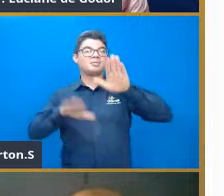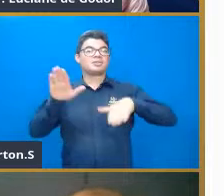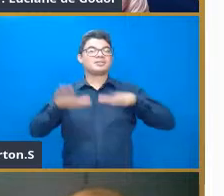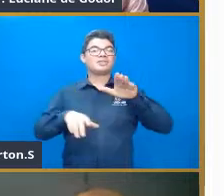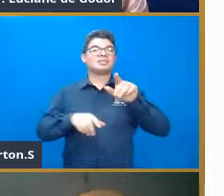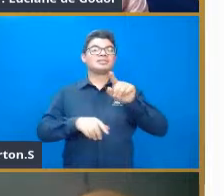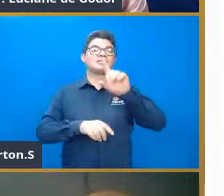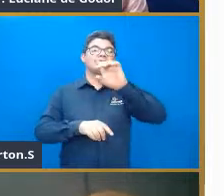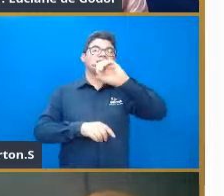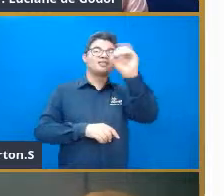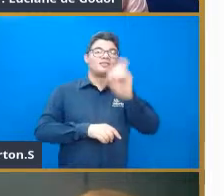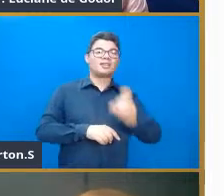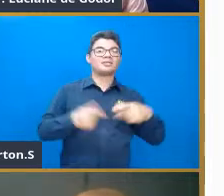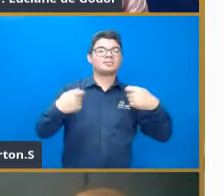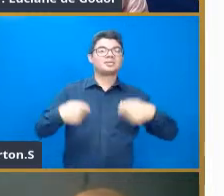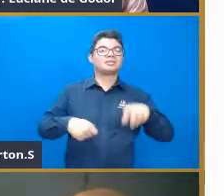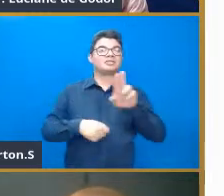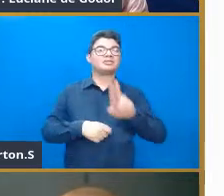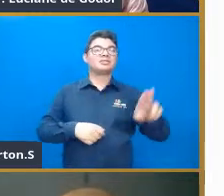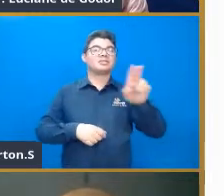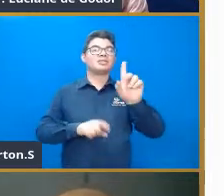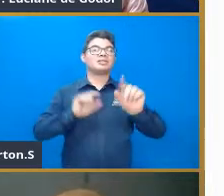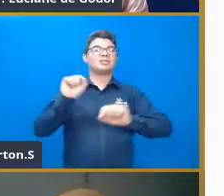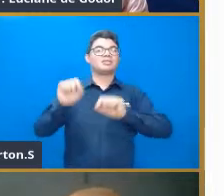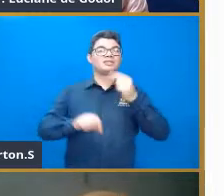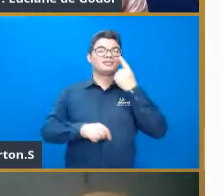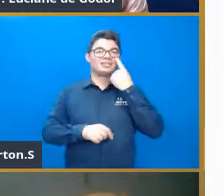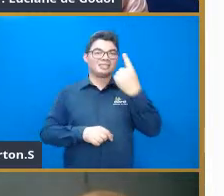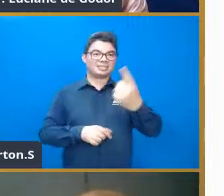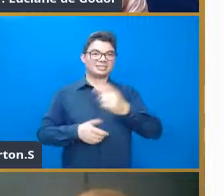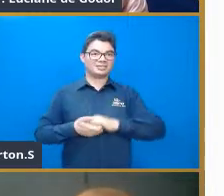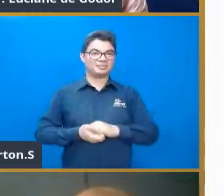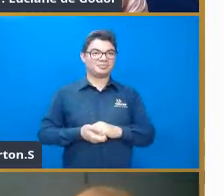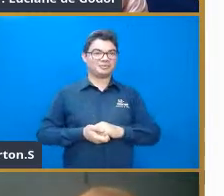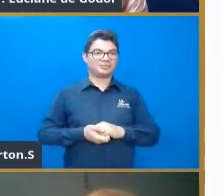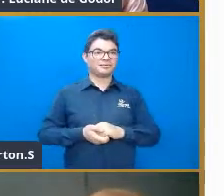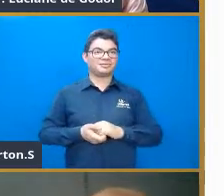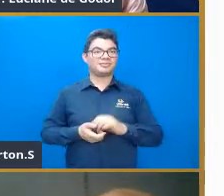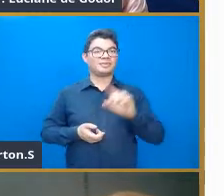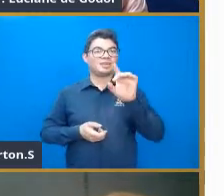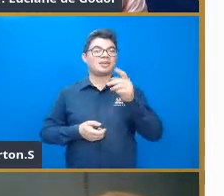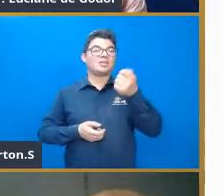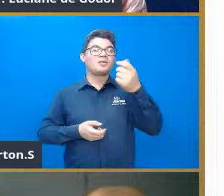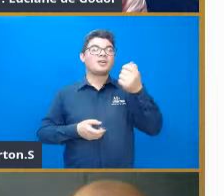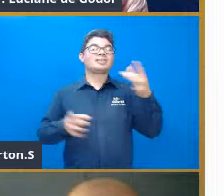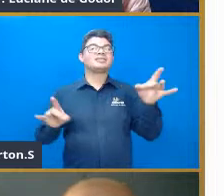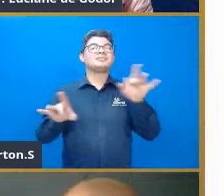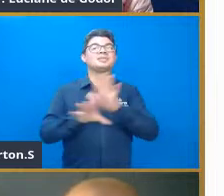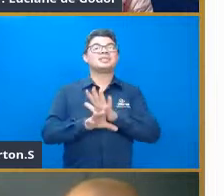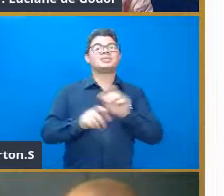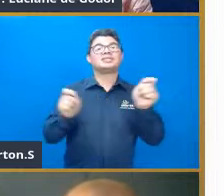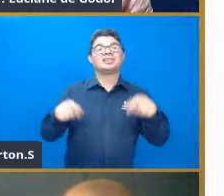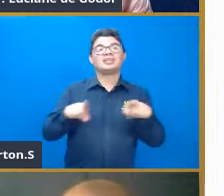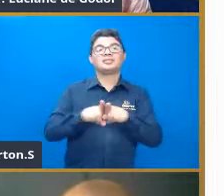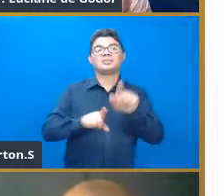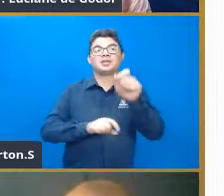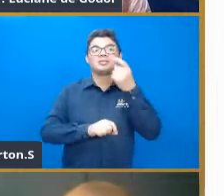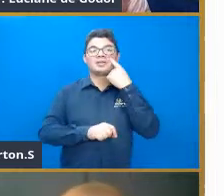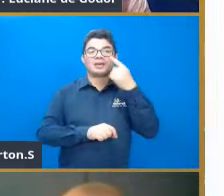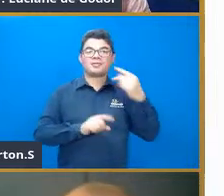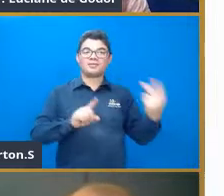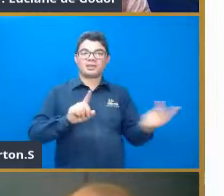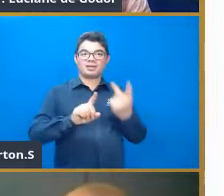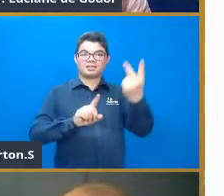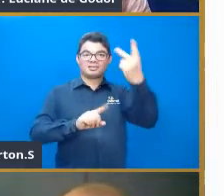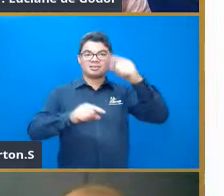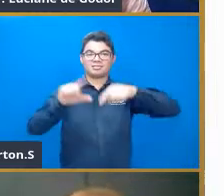a gente precisa usar as derivadas. No caso aqui da pergunta 2, está quase acabando, essa mais uma só, né? A variação da concentração, então, aqui a